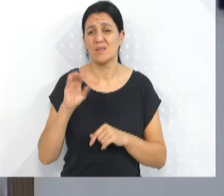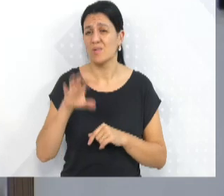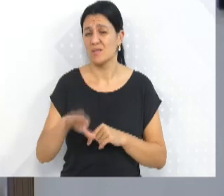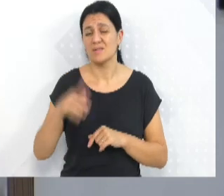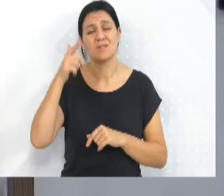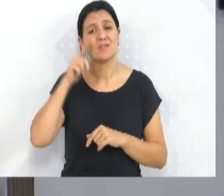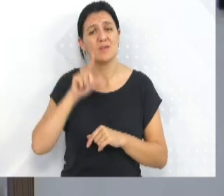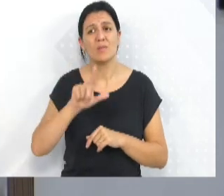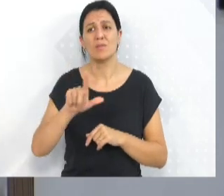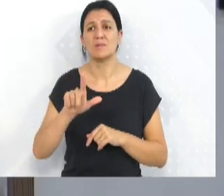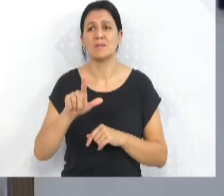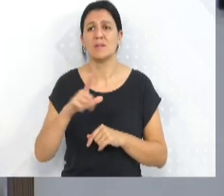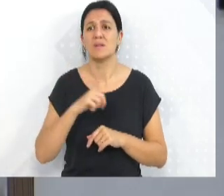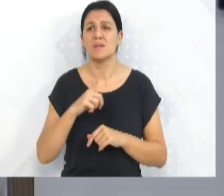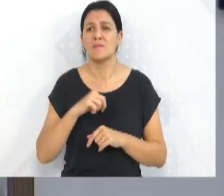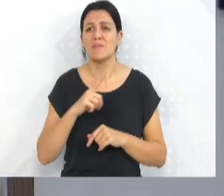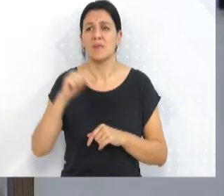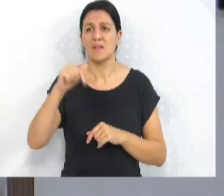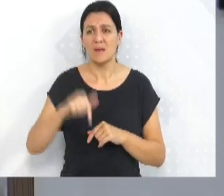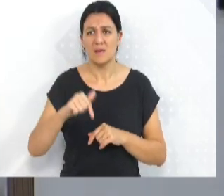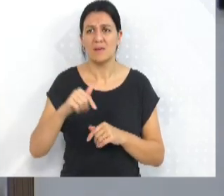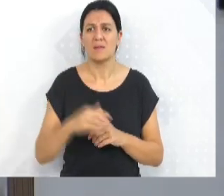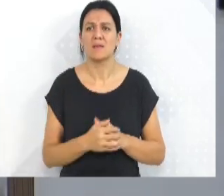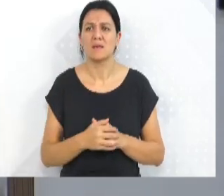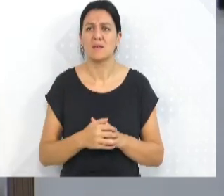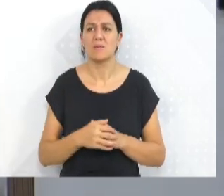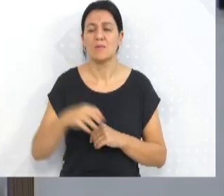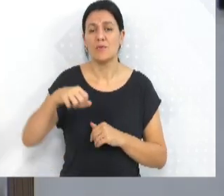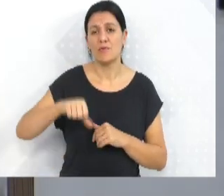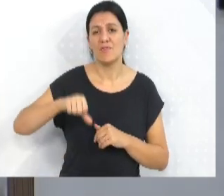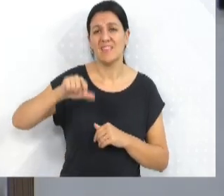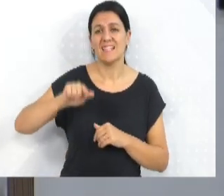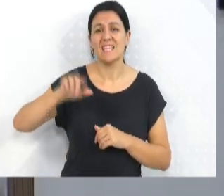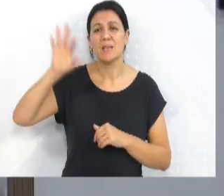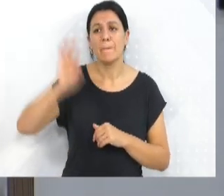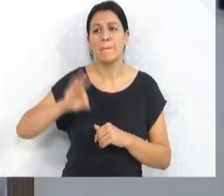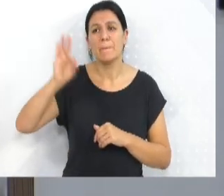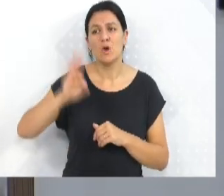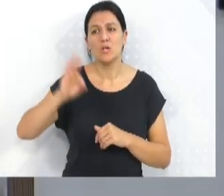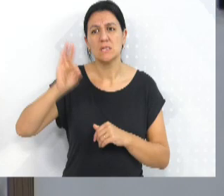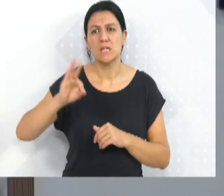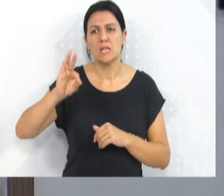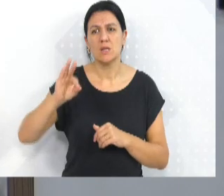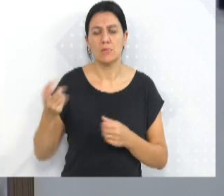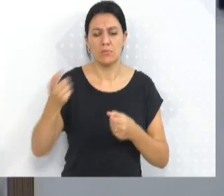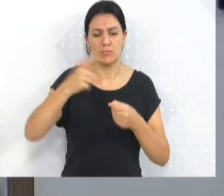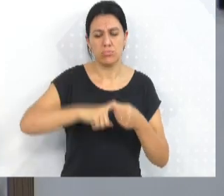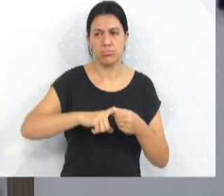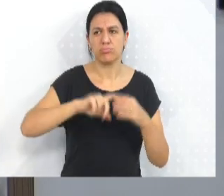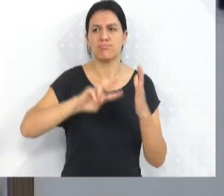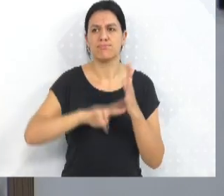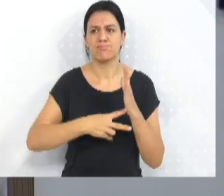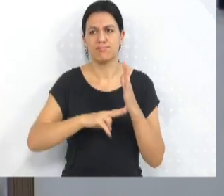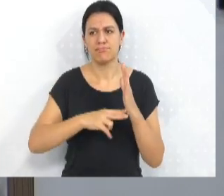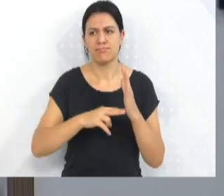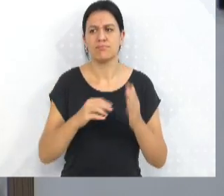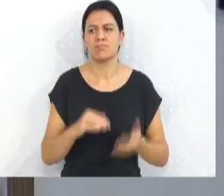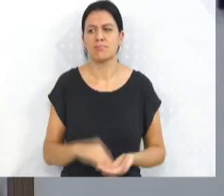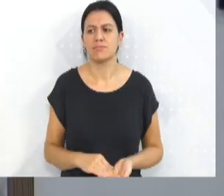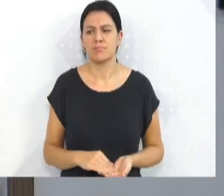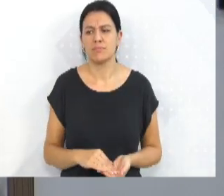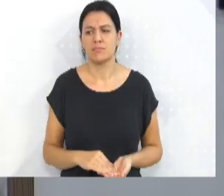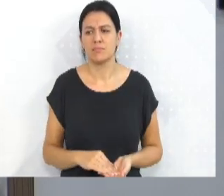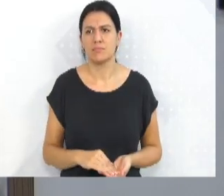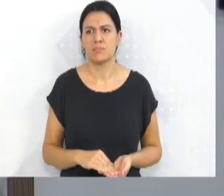consegue ter uma categoria que nem nós temos. com 97% da categoria filiada a um sindicato, que é o maior índice da América